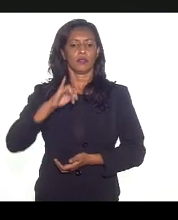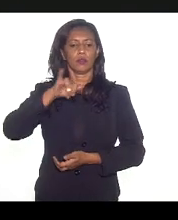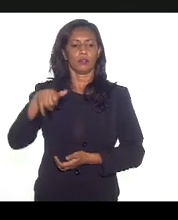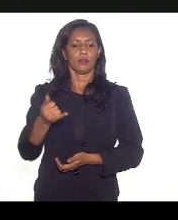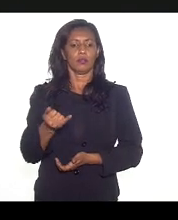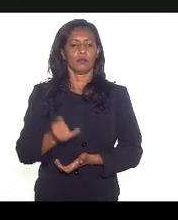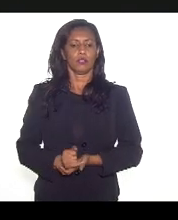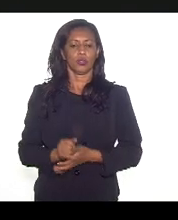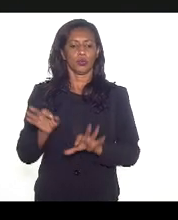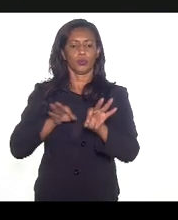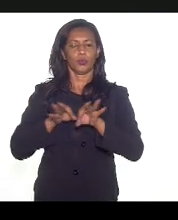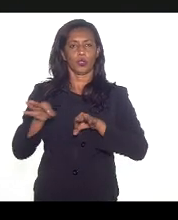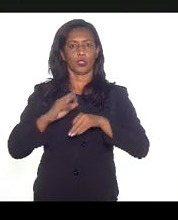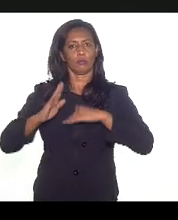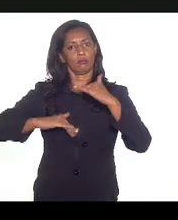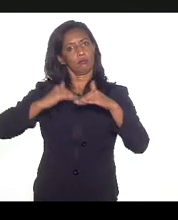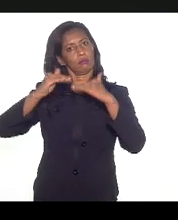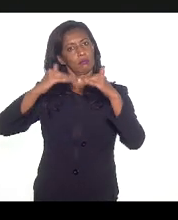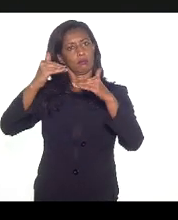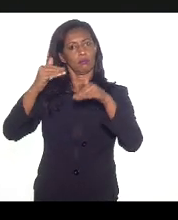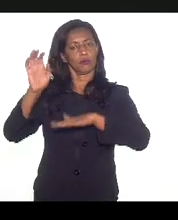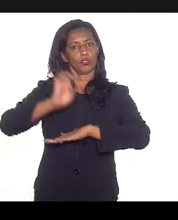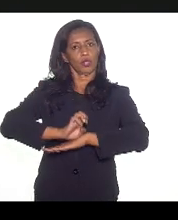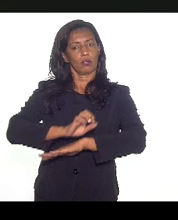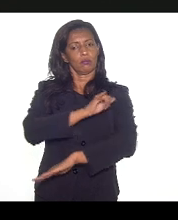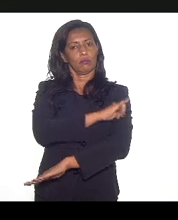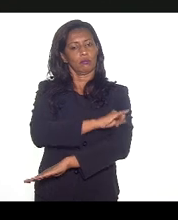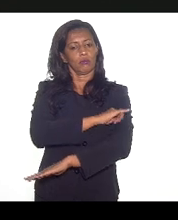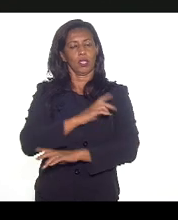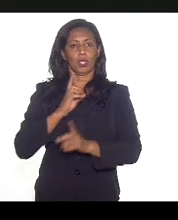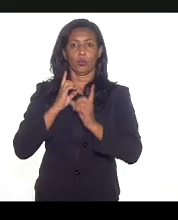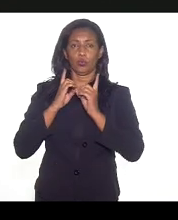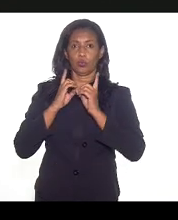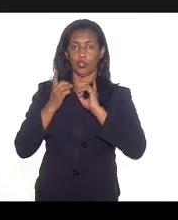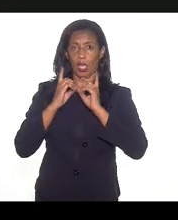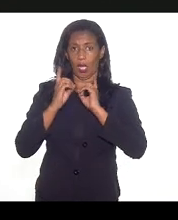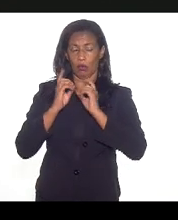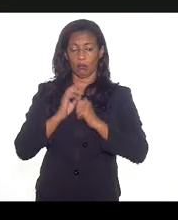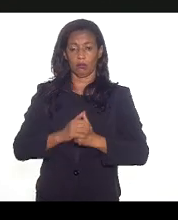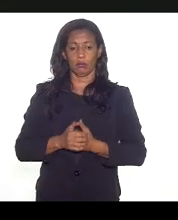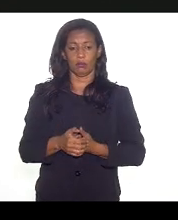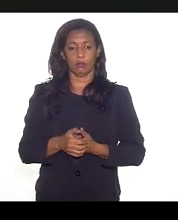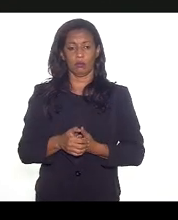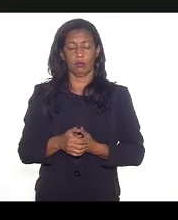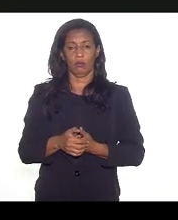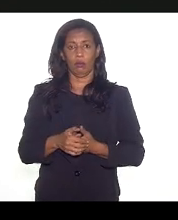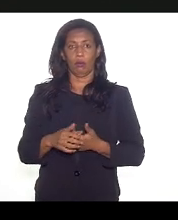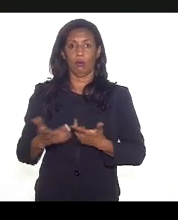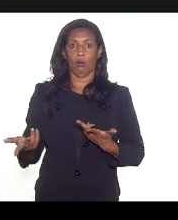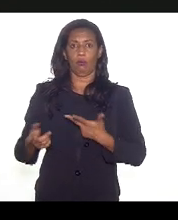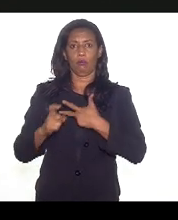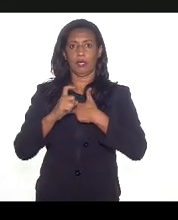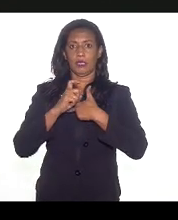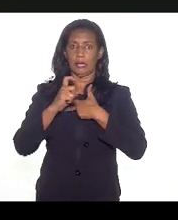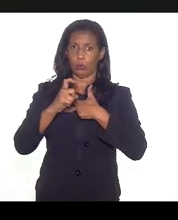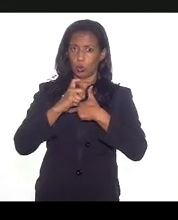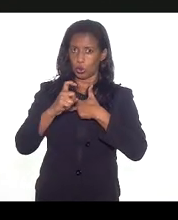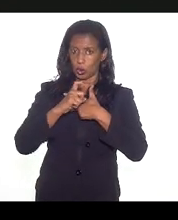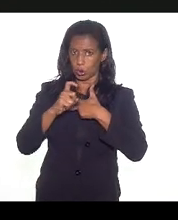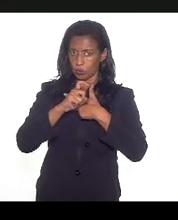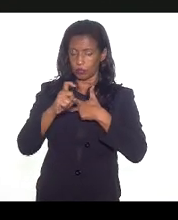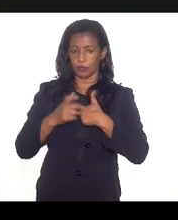de um plano de desenvolvimento para o Estado do Rio de Janeiro, em diálogo com o executivo, né? Temos aqui